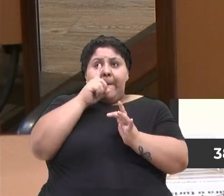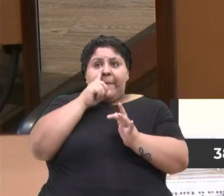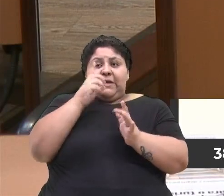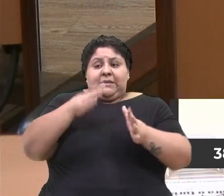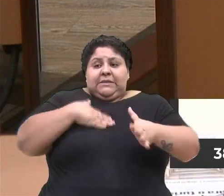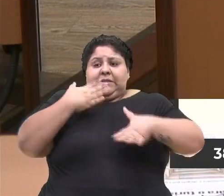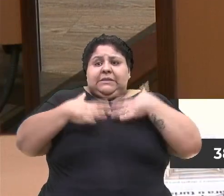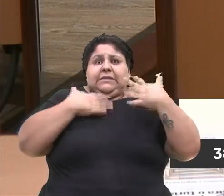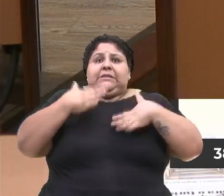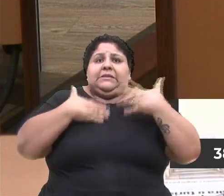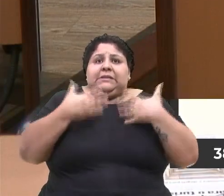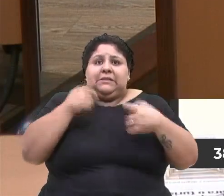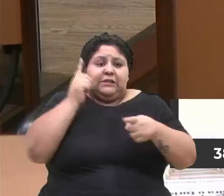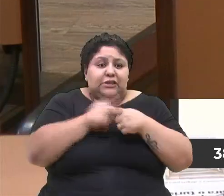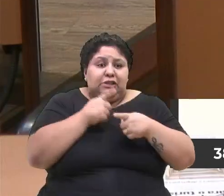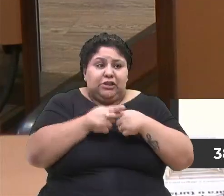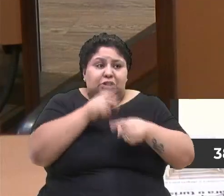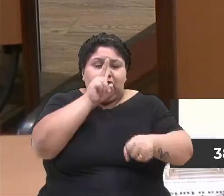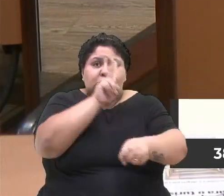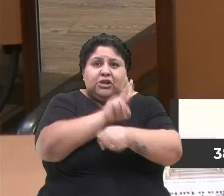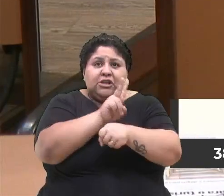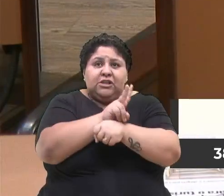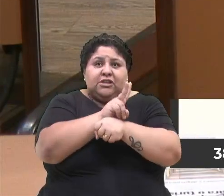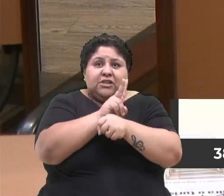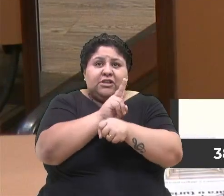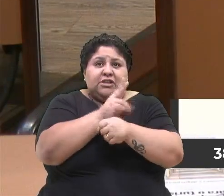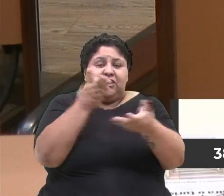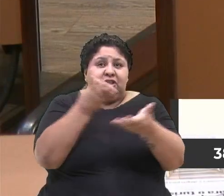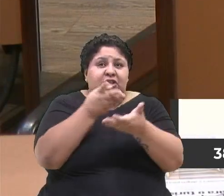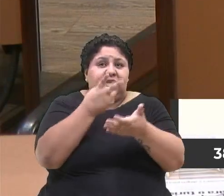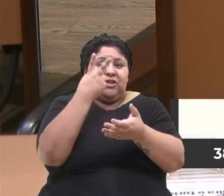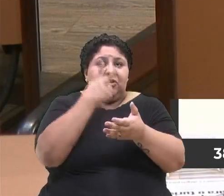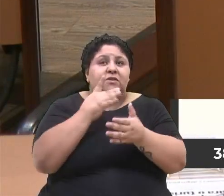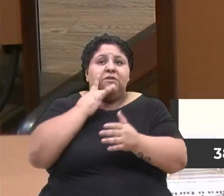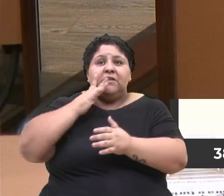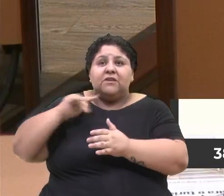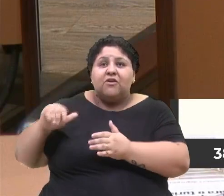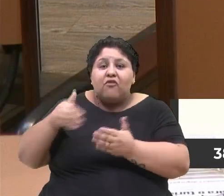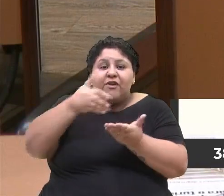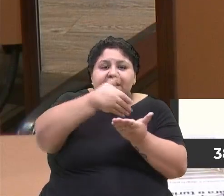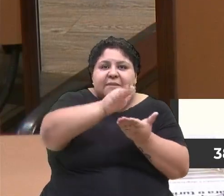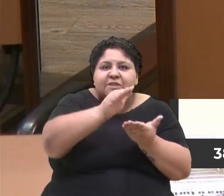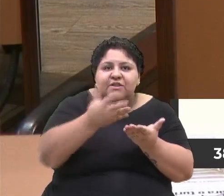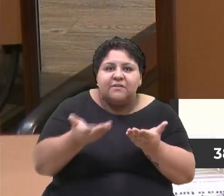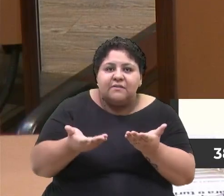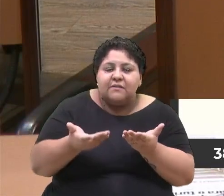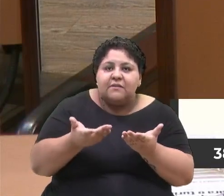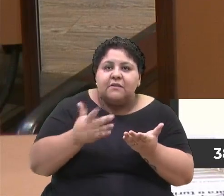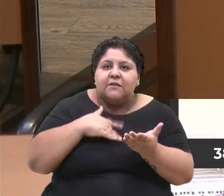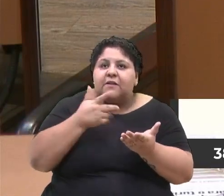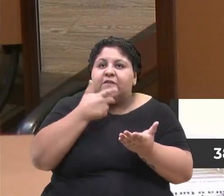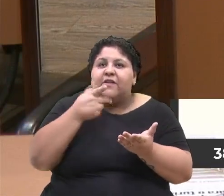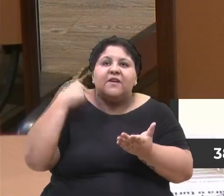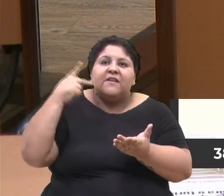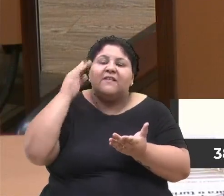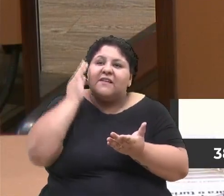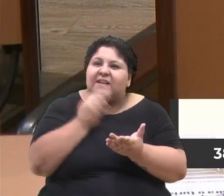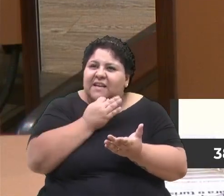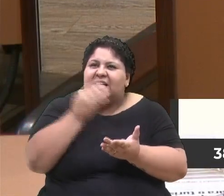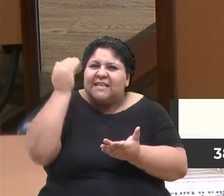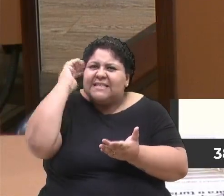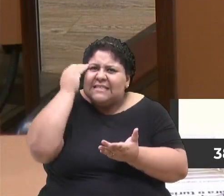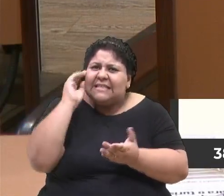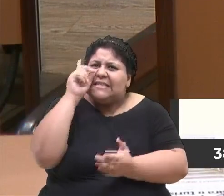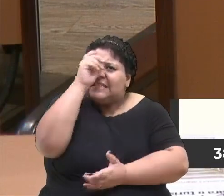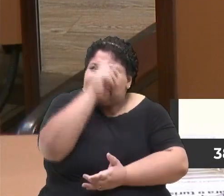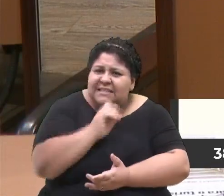porque a cuidadora do filho que já está há dois anos com essa criança foi desligada. Ela disse, vereadora Tati, a senhora sabe da dificuldade